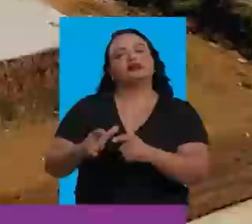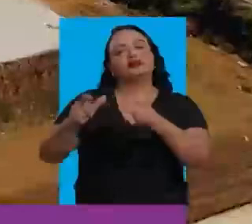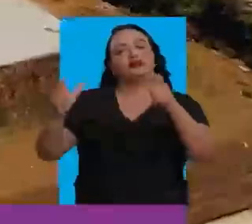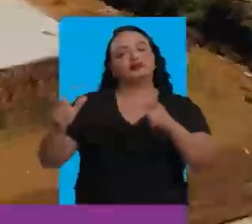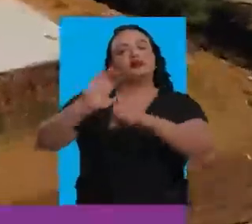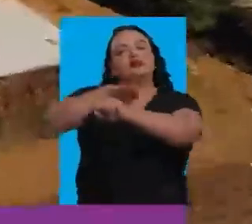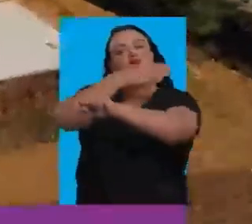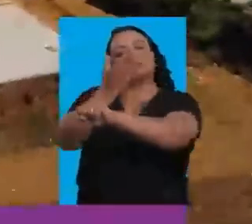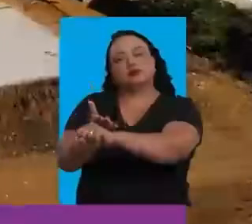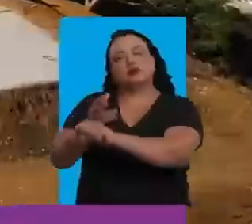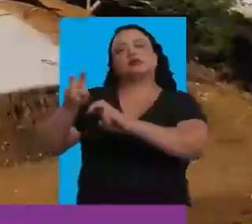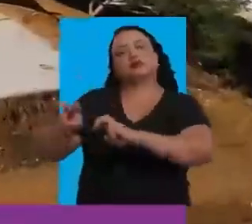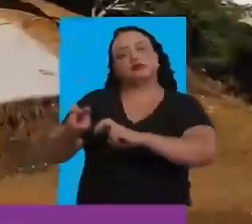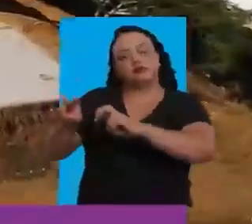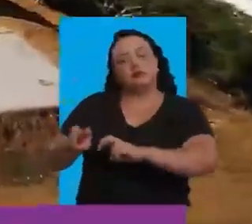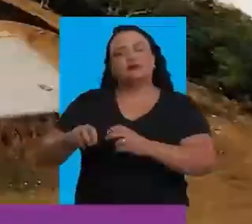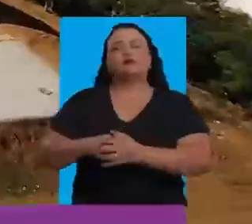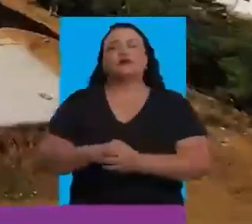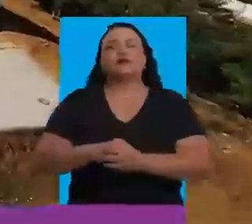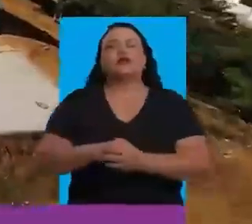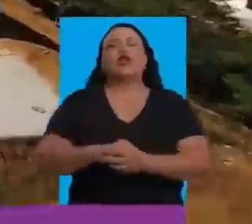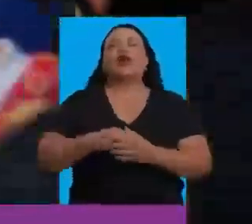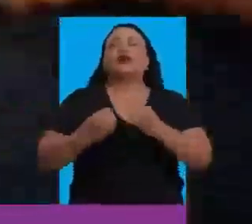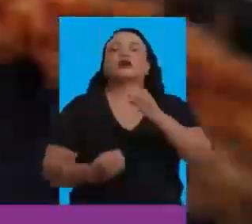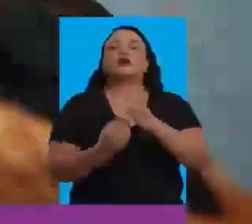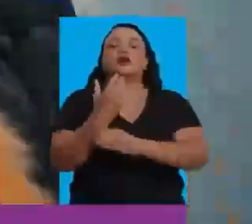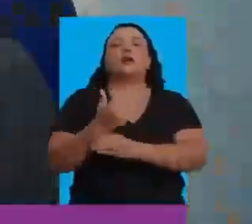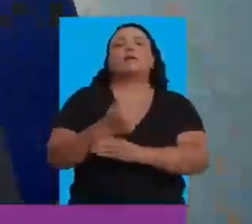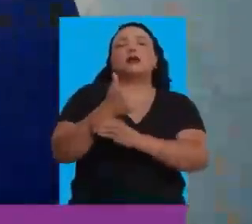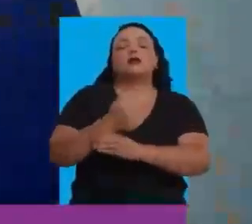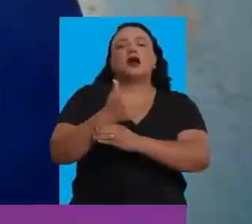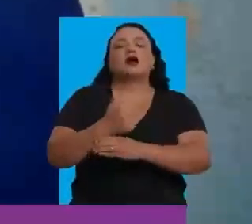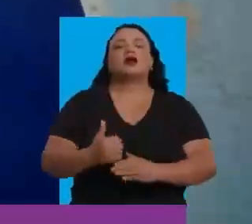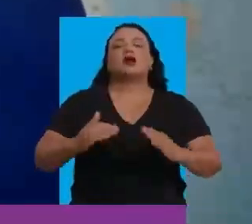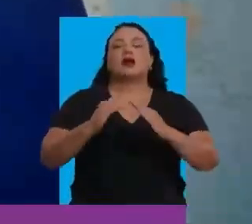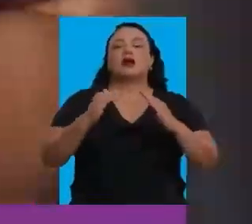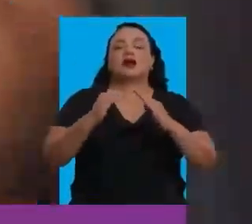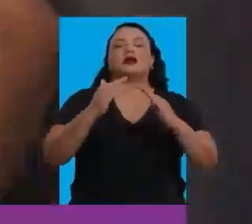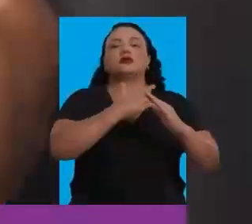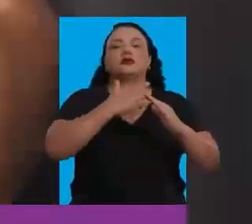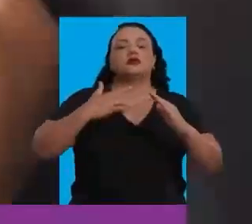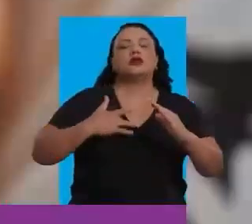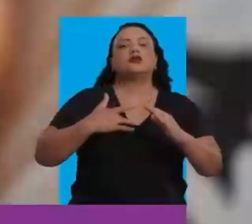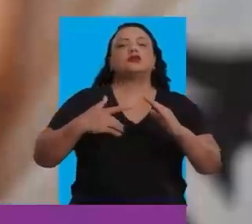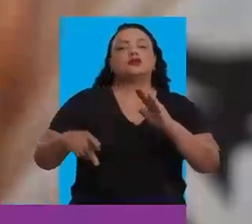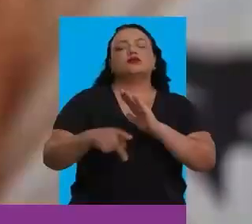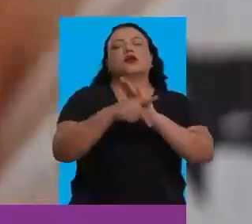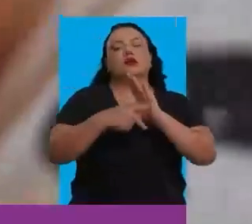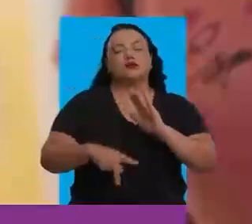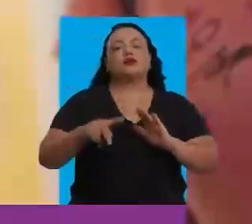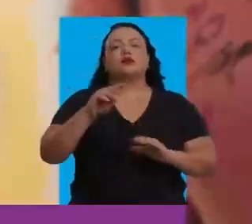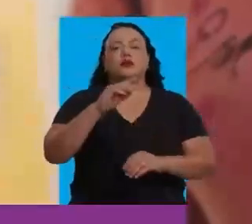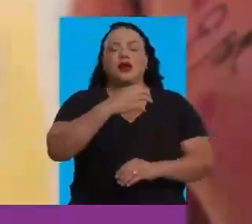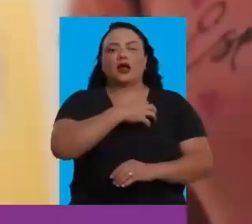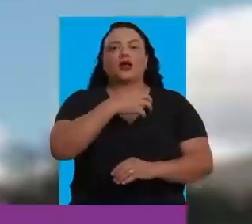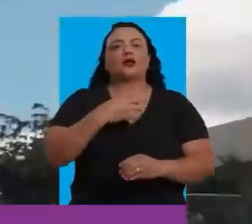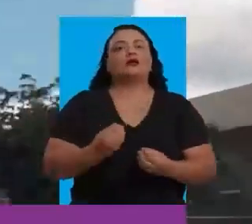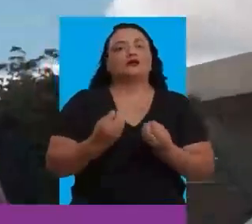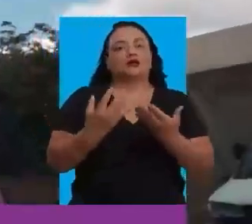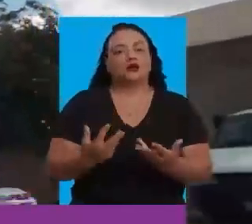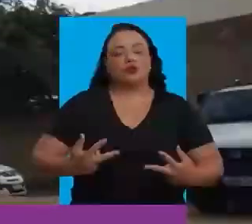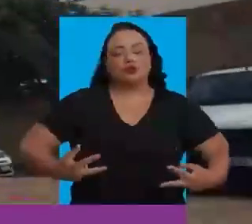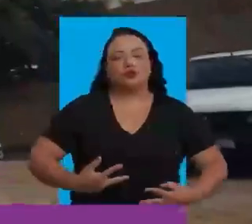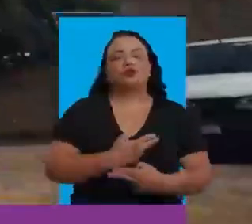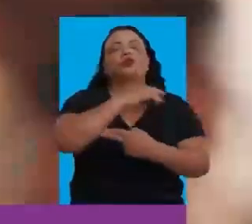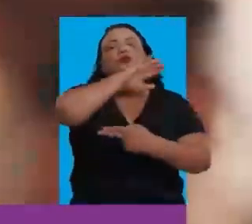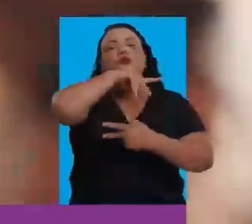E também a maior escola em tempo integral da zona urbana. Sheila inaugurou a primeira clínica veterinária pública do interior da Bahia. E